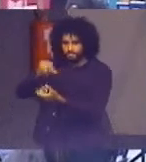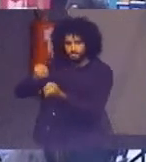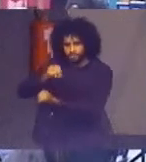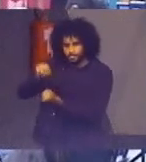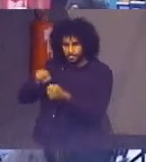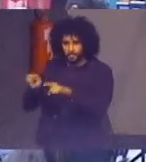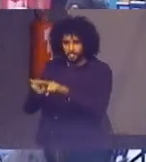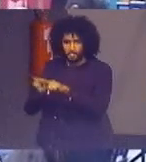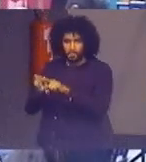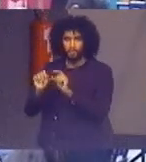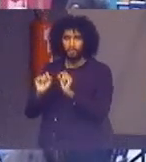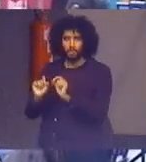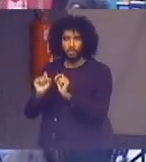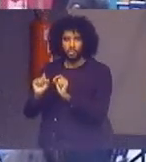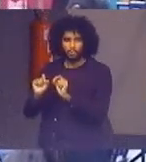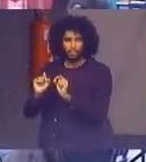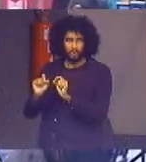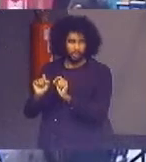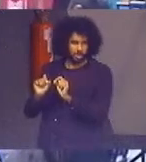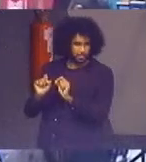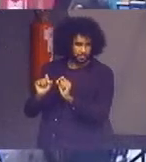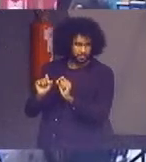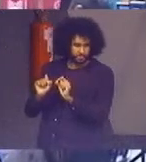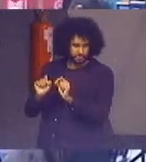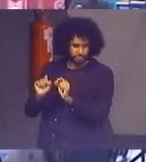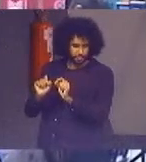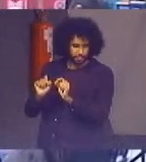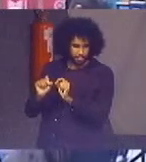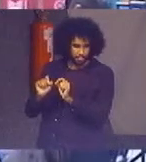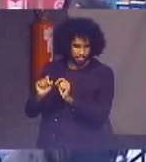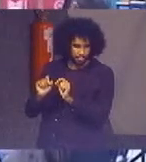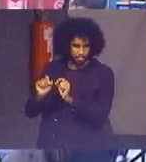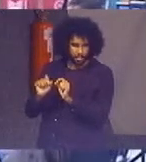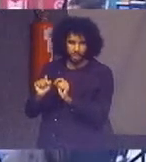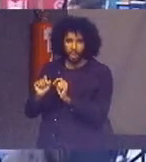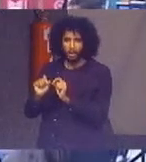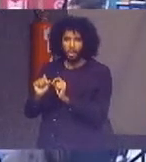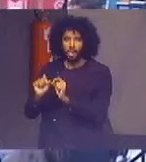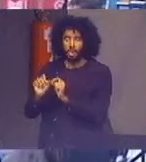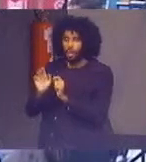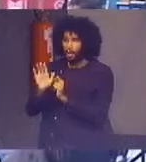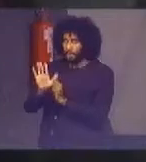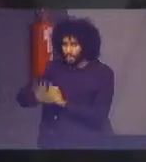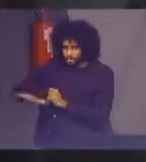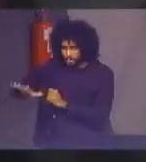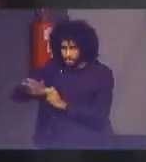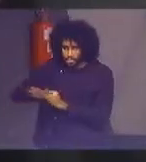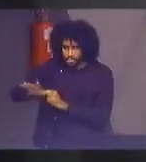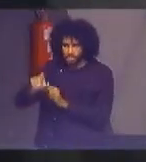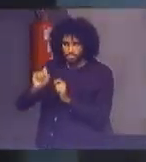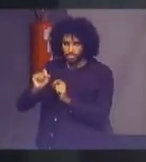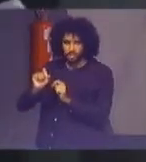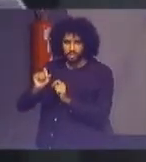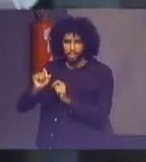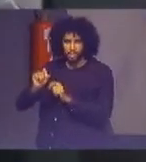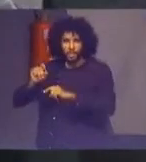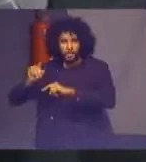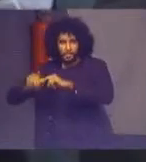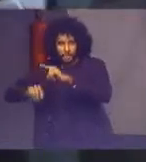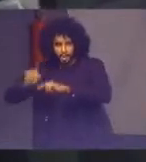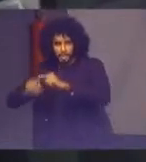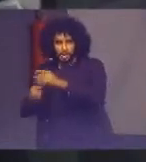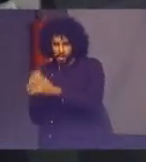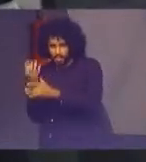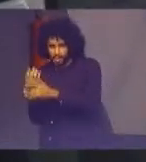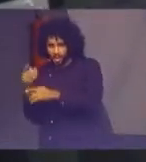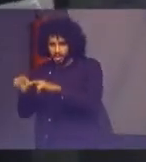para o funcionamento da máquina pública no que diz respeito à aquisição, produção e utilização